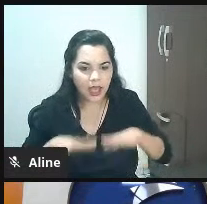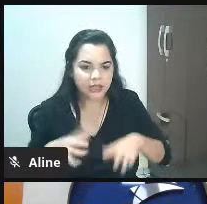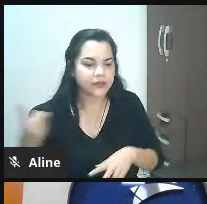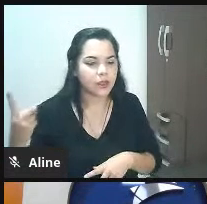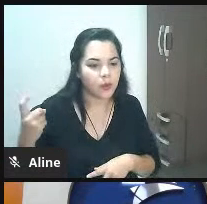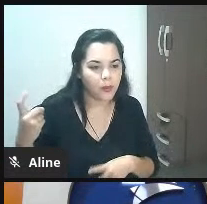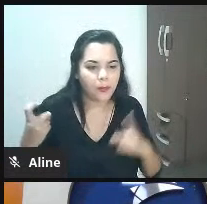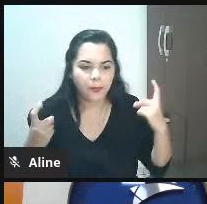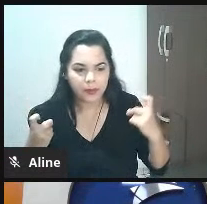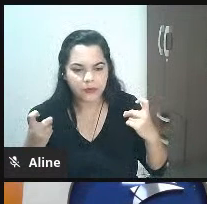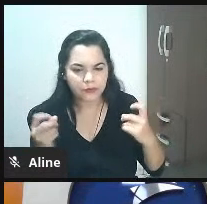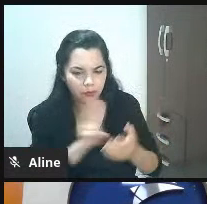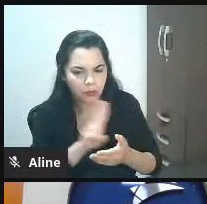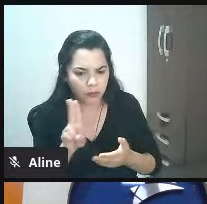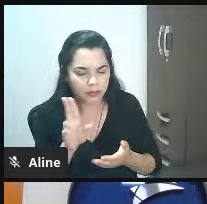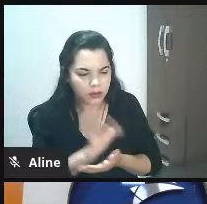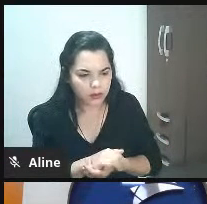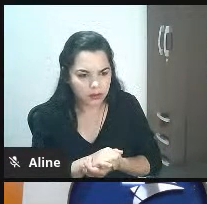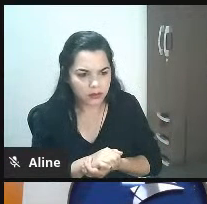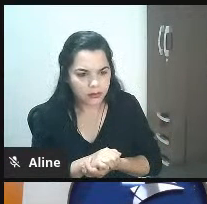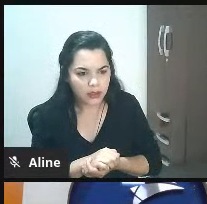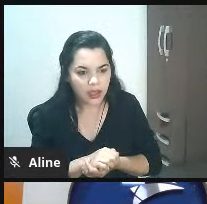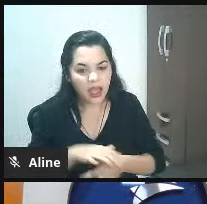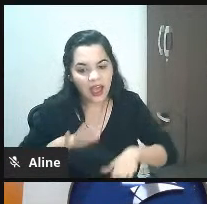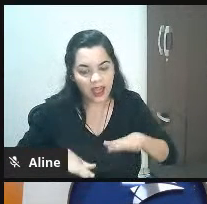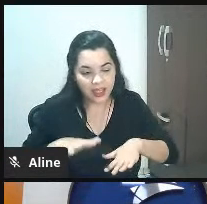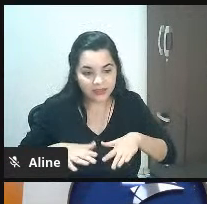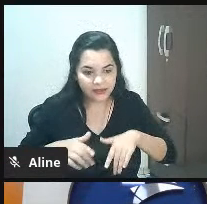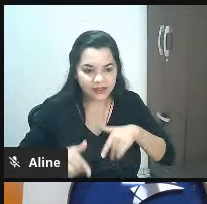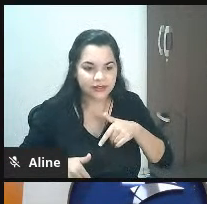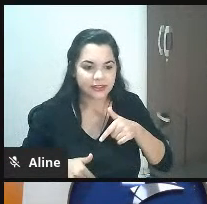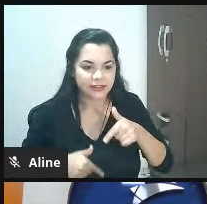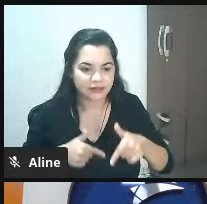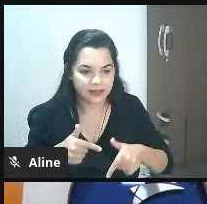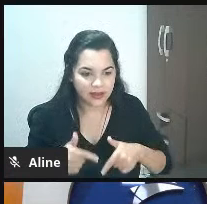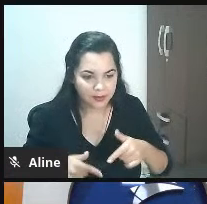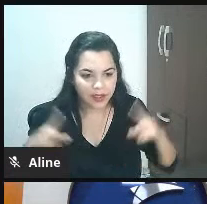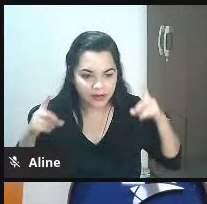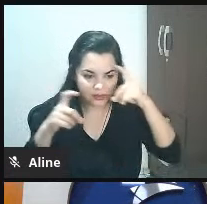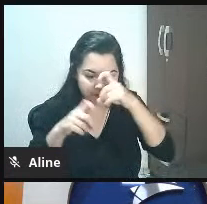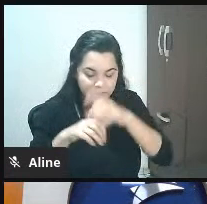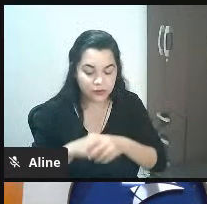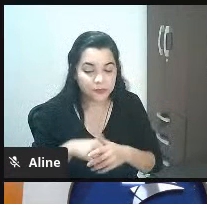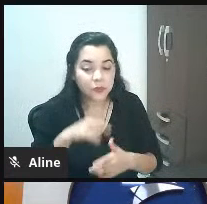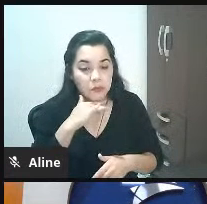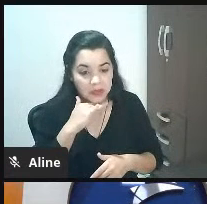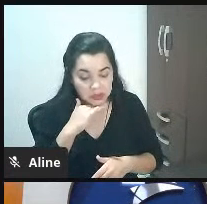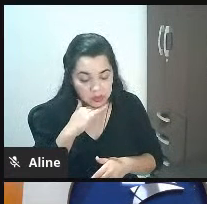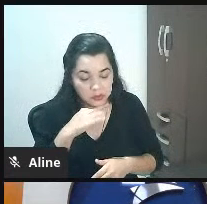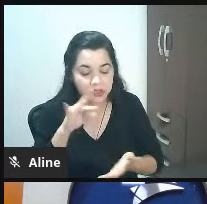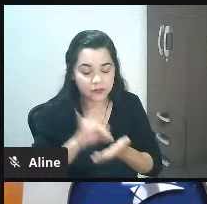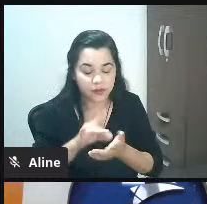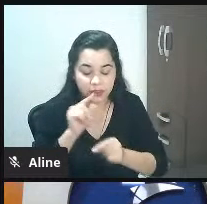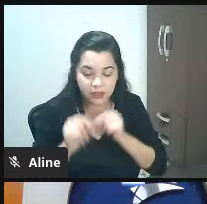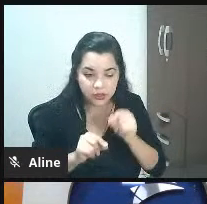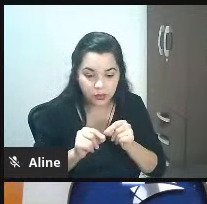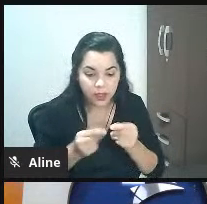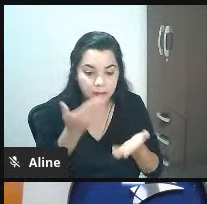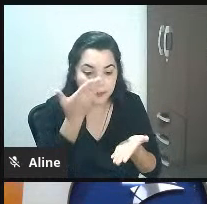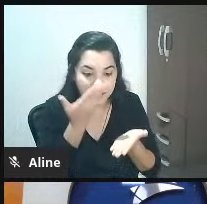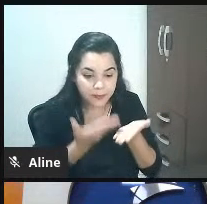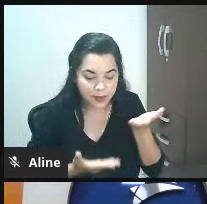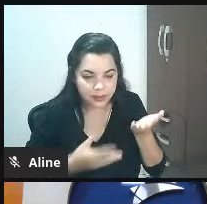pede alguém pela nossa sessão para olhar aí o início dá trabalho trabalho meu amigo é perder venda ruim é perder venda tá bom então